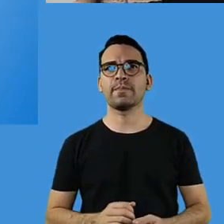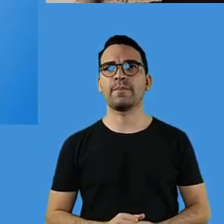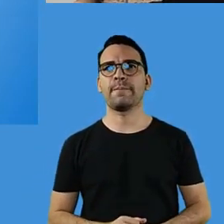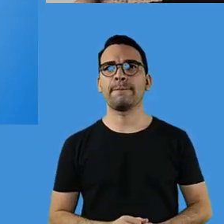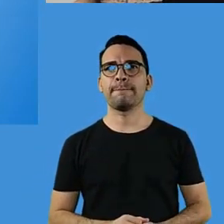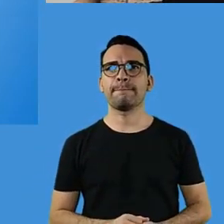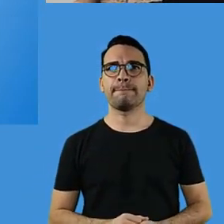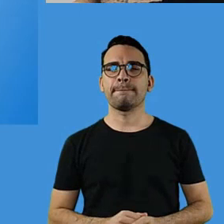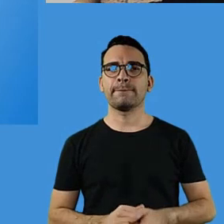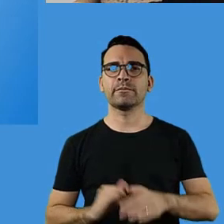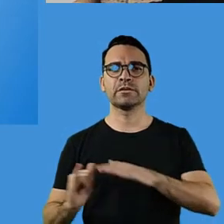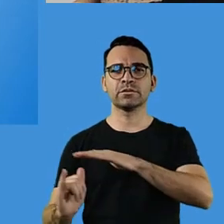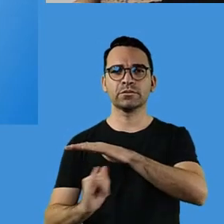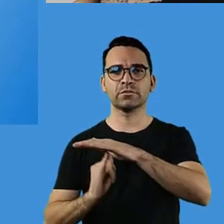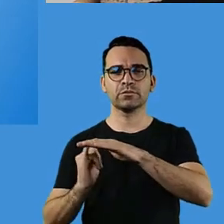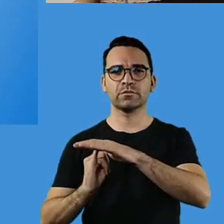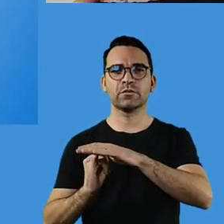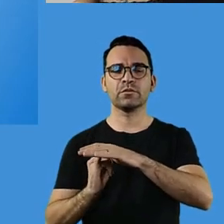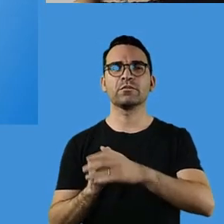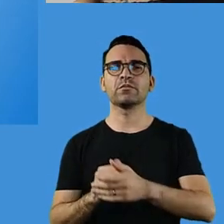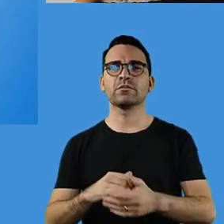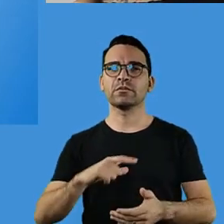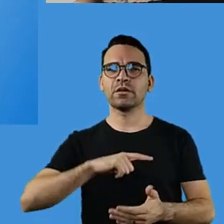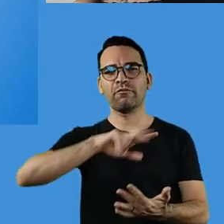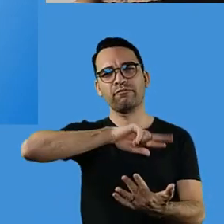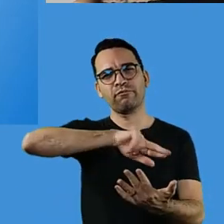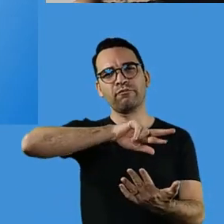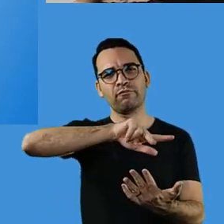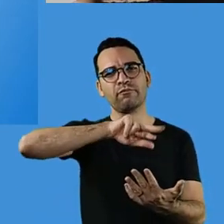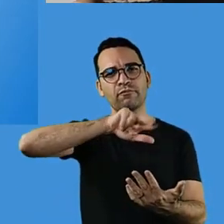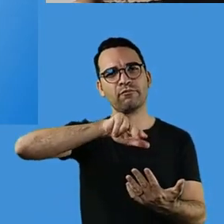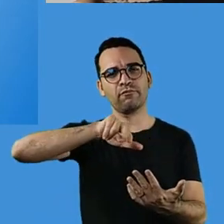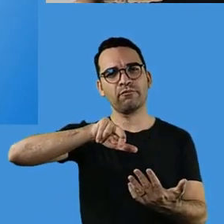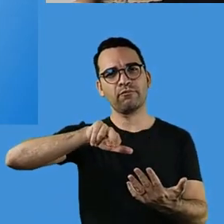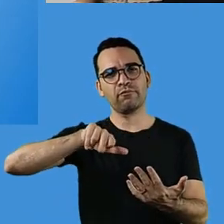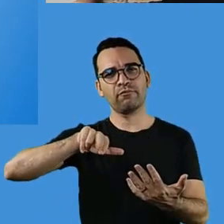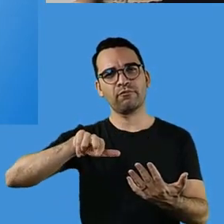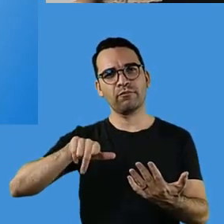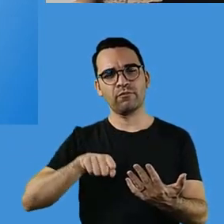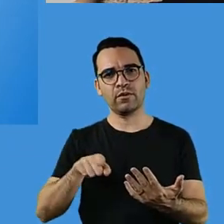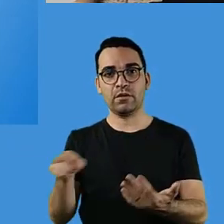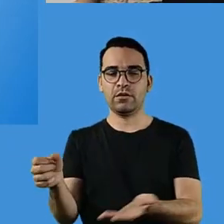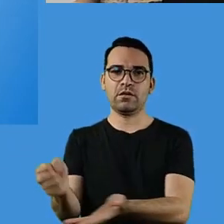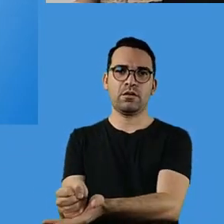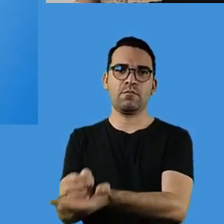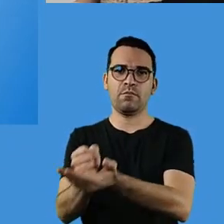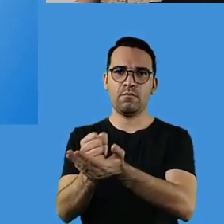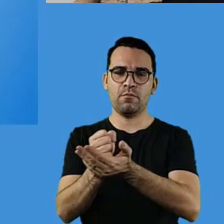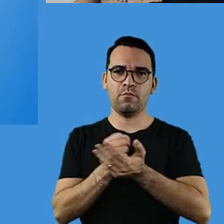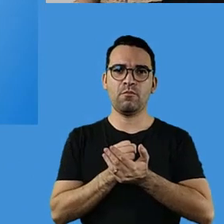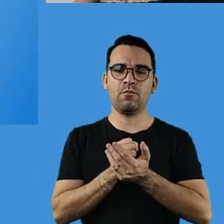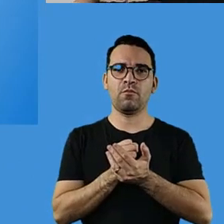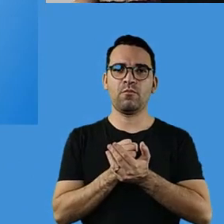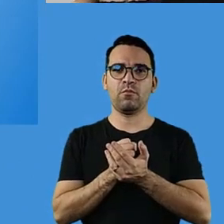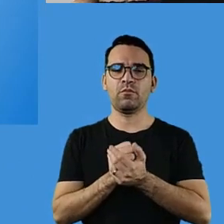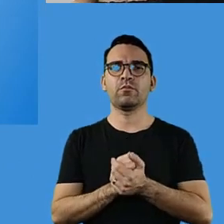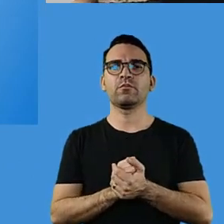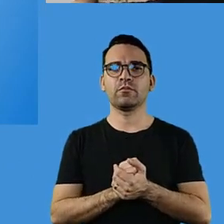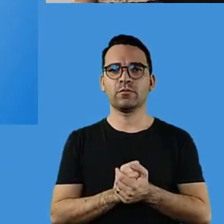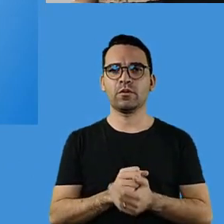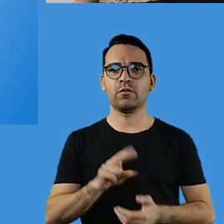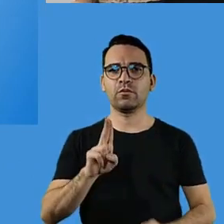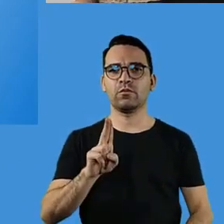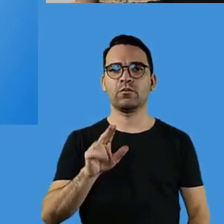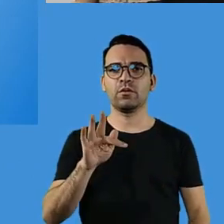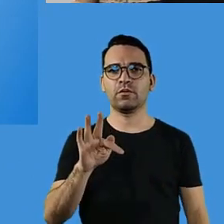deixa eu ver aqui, eu esqueci, Fundação Roberto Marinho, e também com o apoio do CAED, da Universidade Federal de Juiz de Fora,